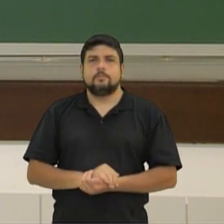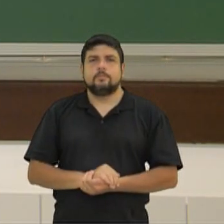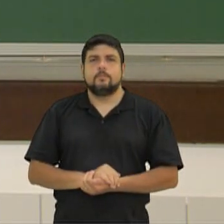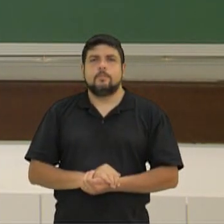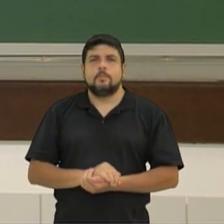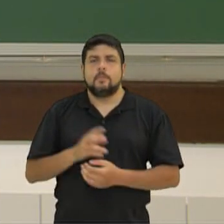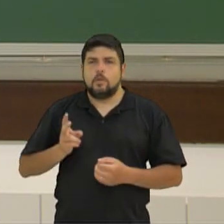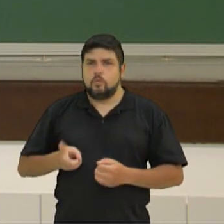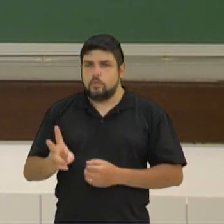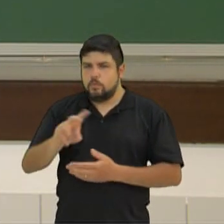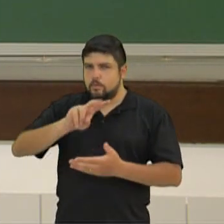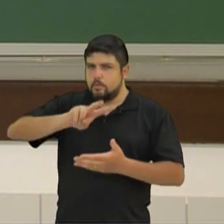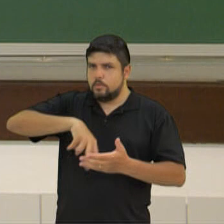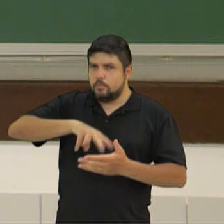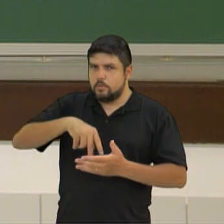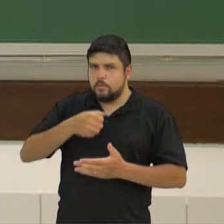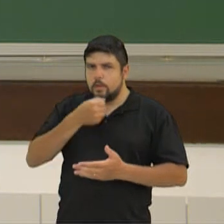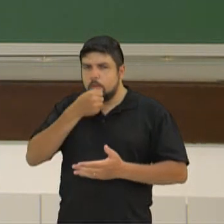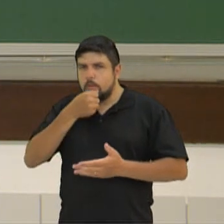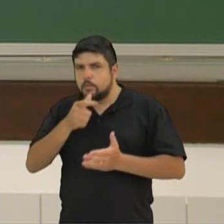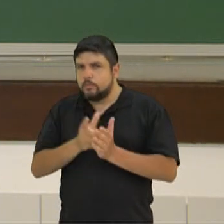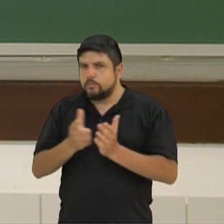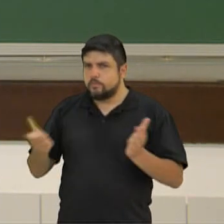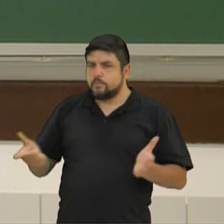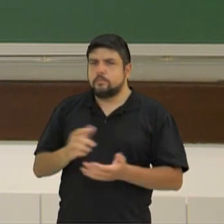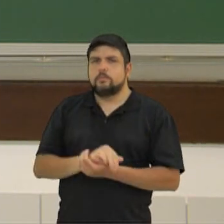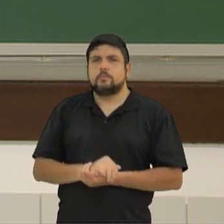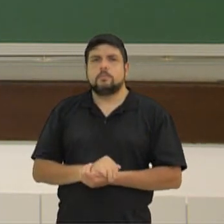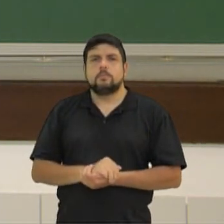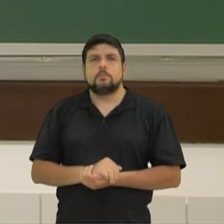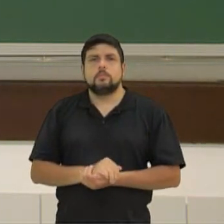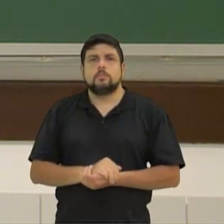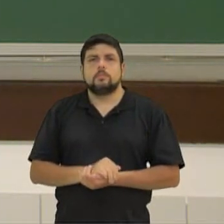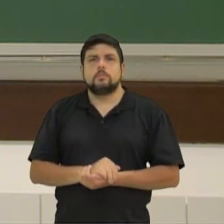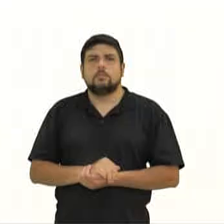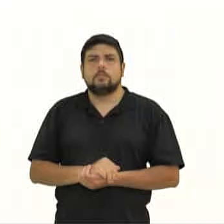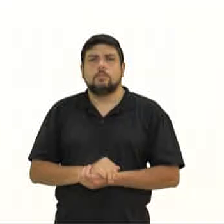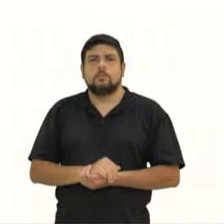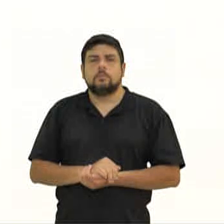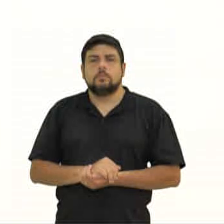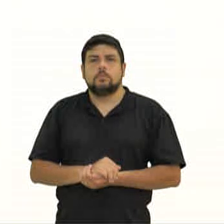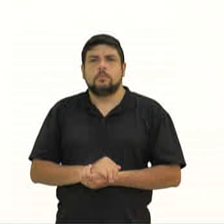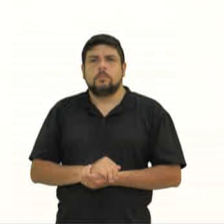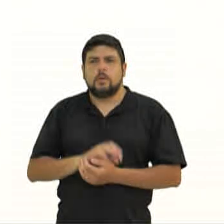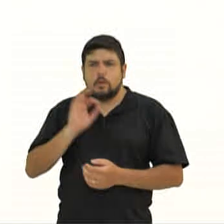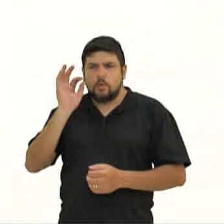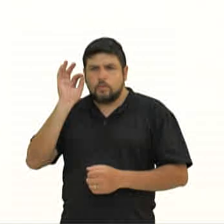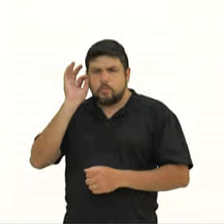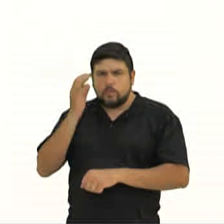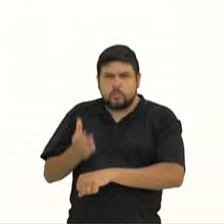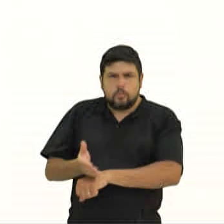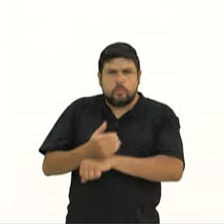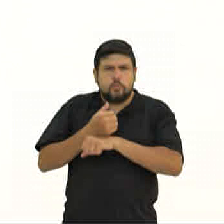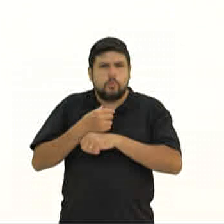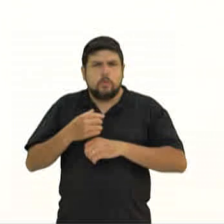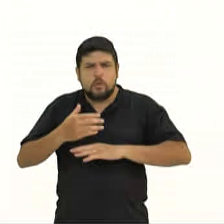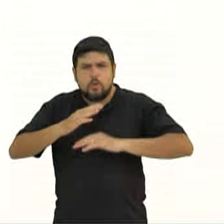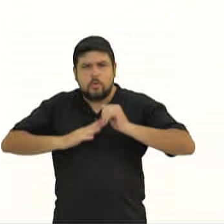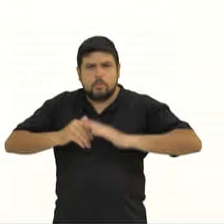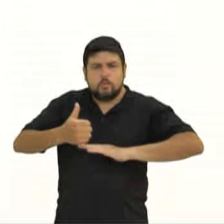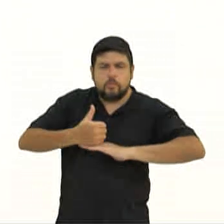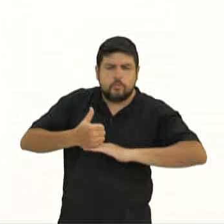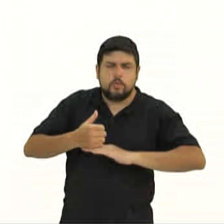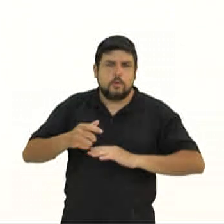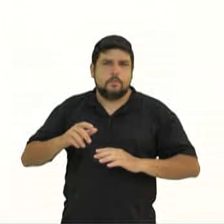Continuando então a nossa reportagem. Não é cedo demais para falar de futuro profissional aos 17 anos. Na saída, os